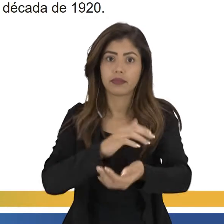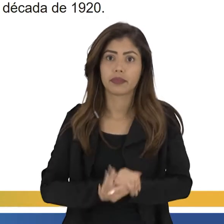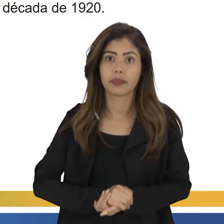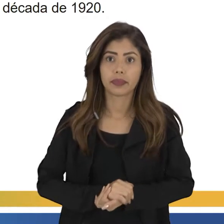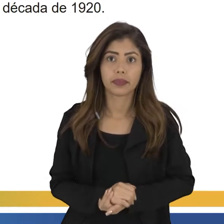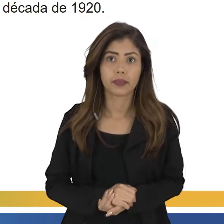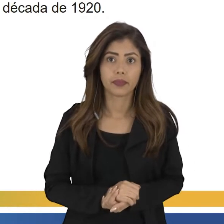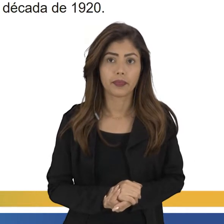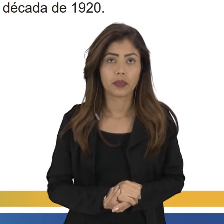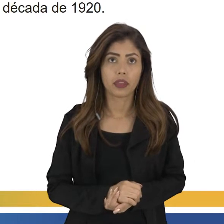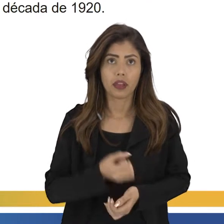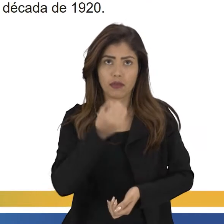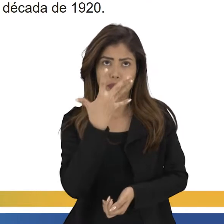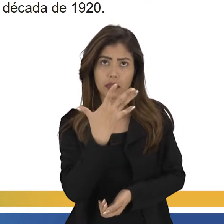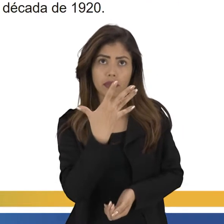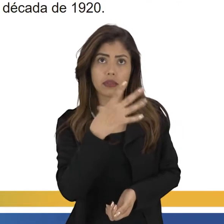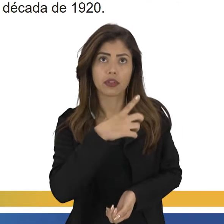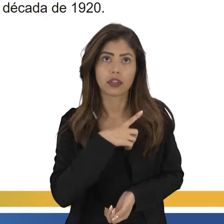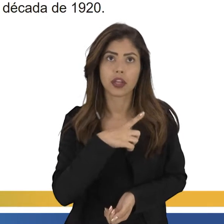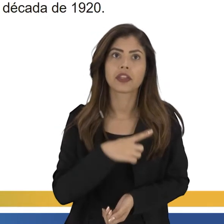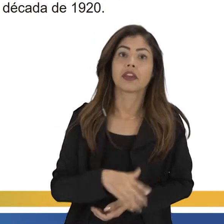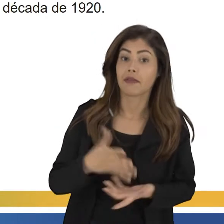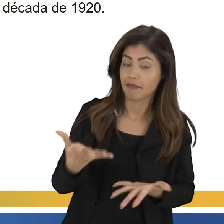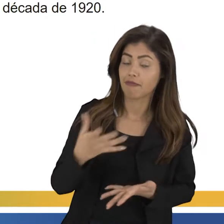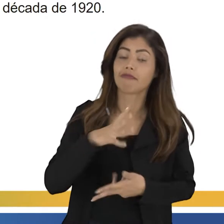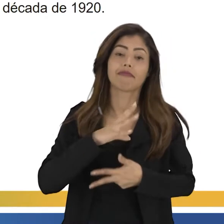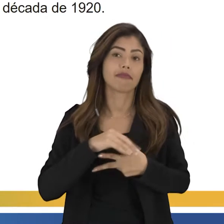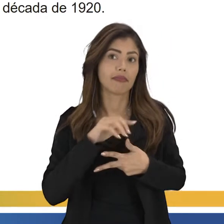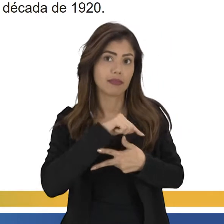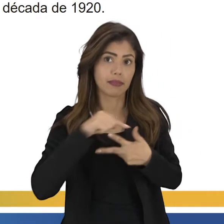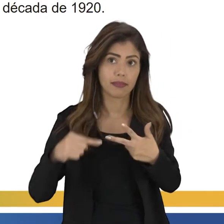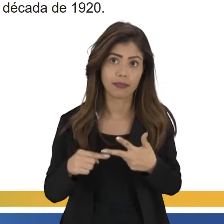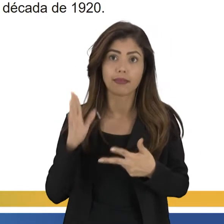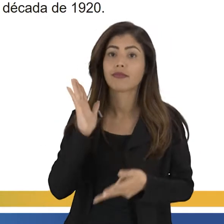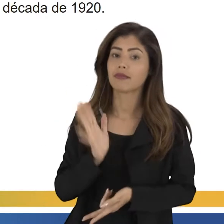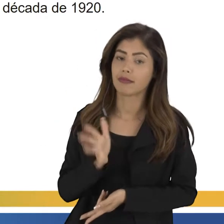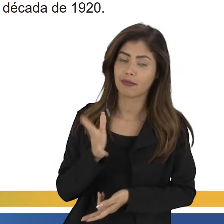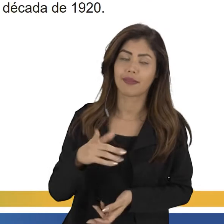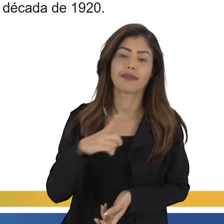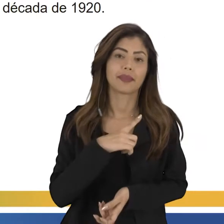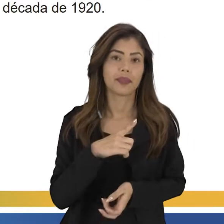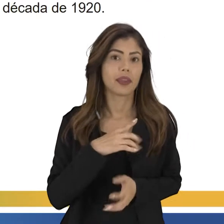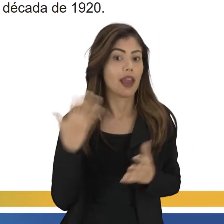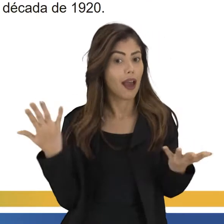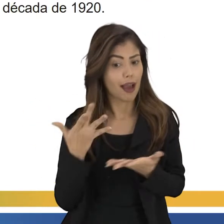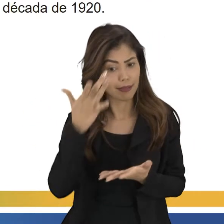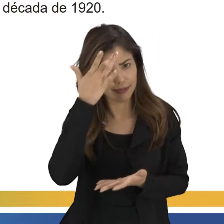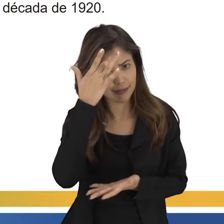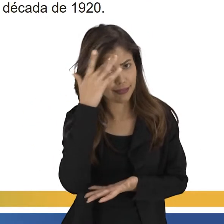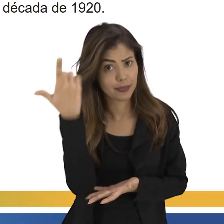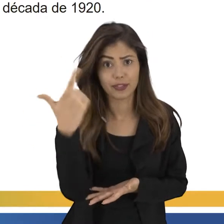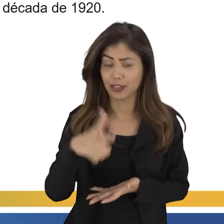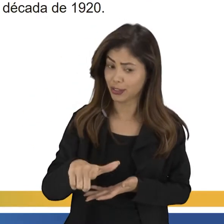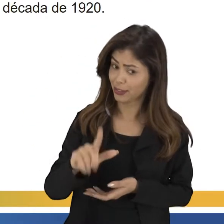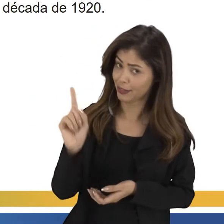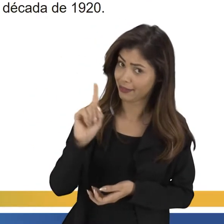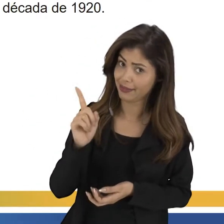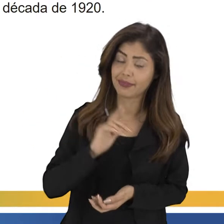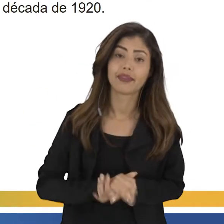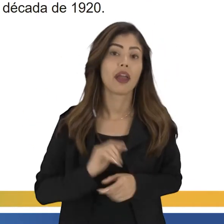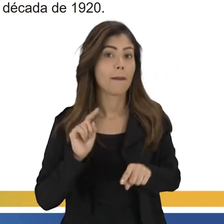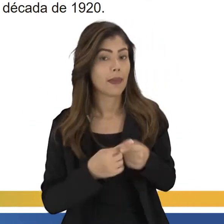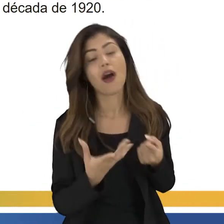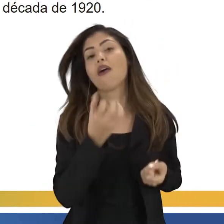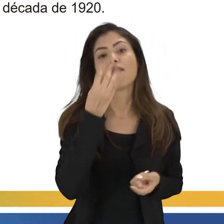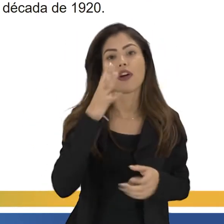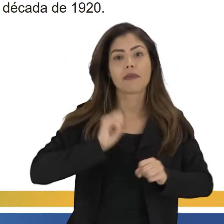foto sempre cai no Enem. Eu acho que já caiu três ou quatro vezes, né? Eu acho que ela não vai cair mais assim tão cedo. Mas é